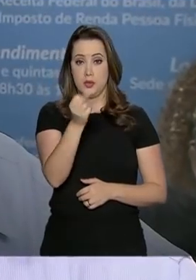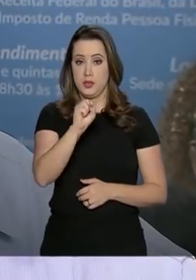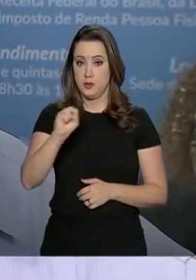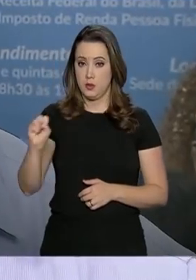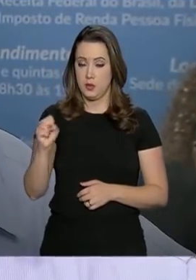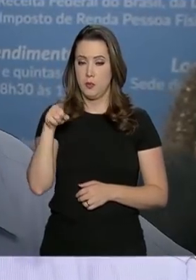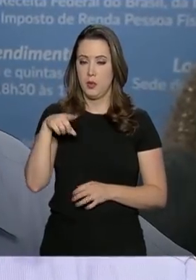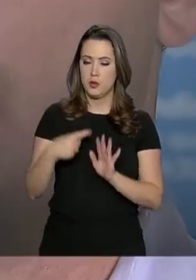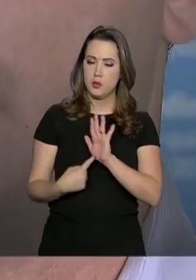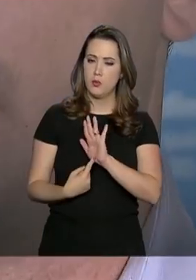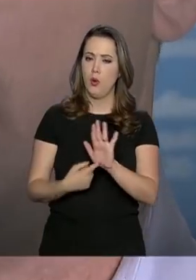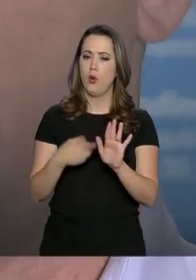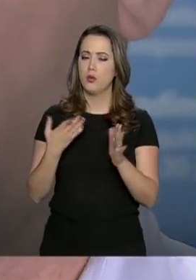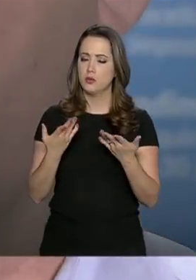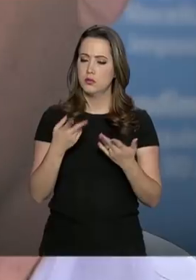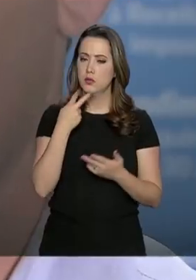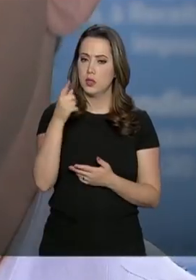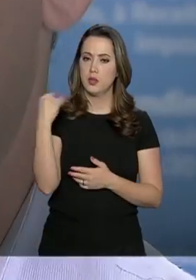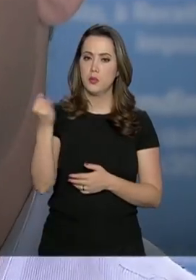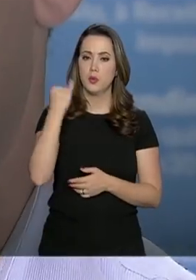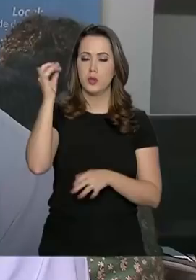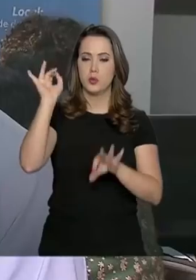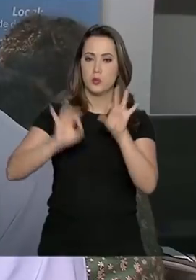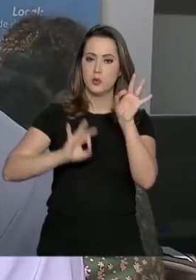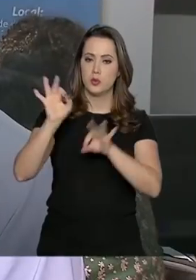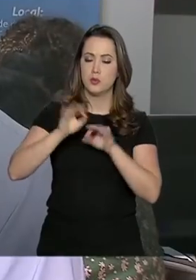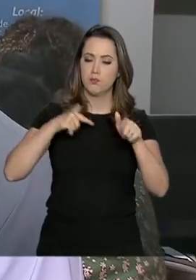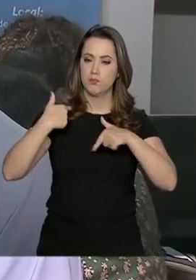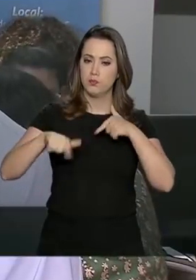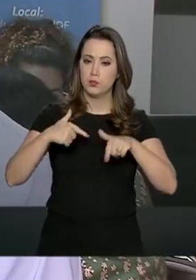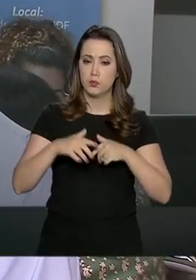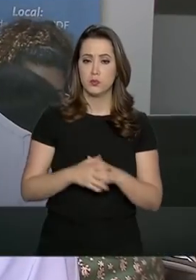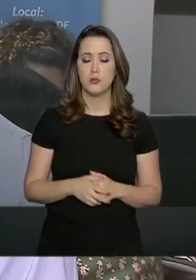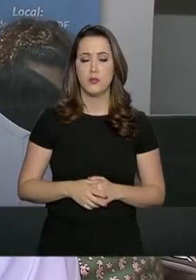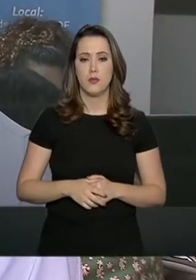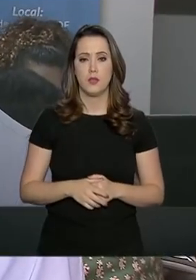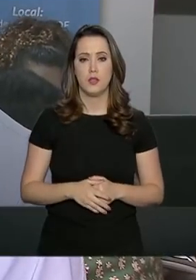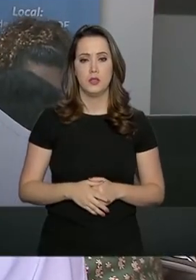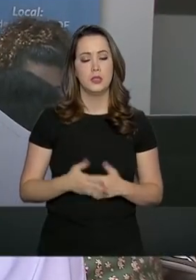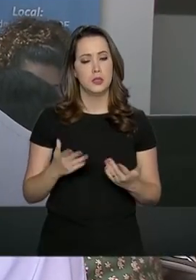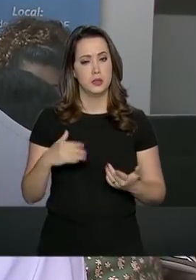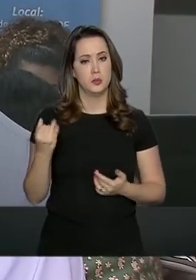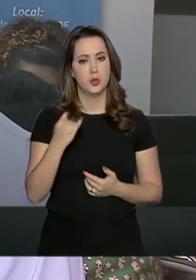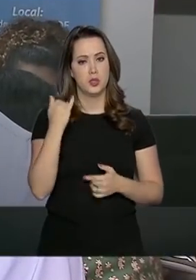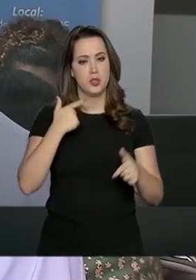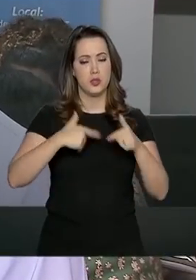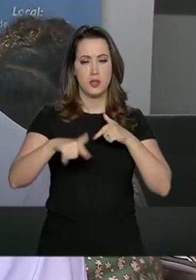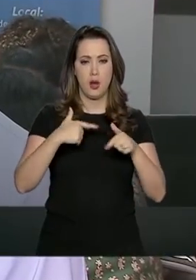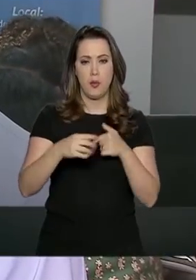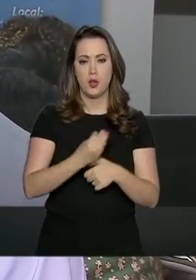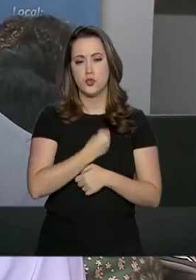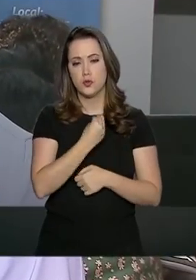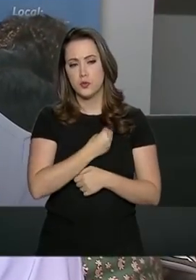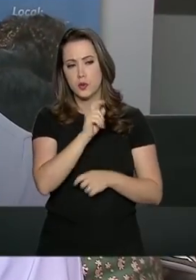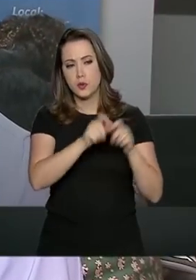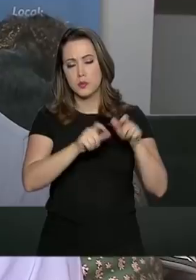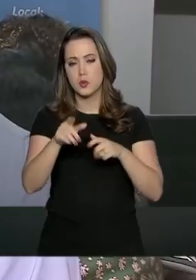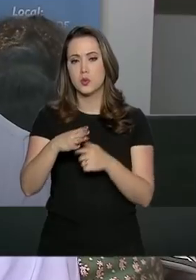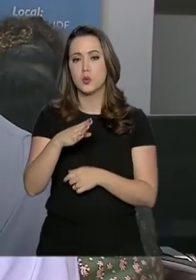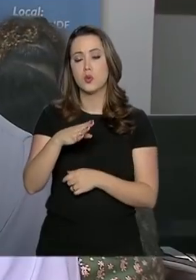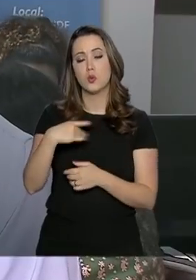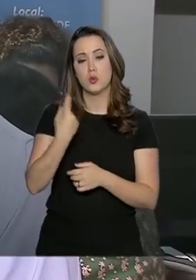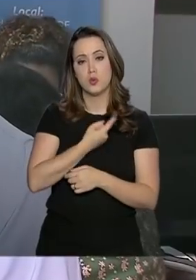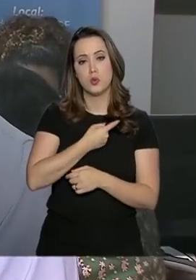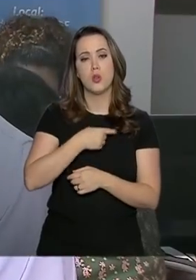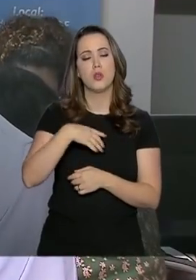uma forma de preparar o estudante para o mercado de trabalho. Essa prática do convívio ali faz com que o nosso conhecimento melhore